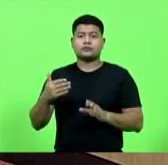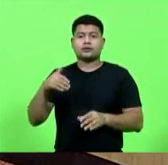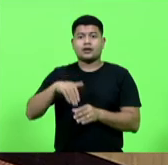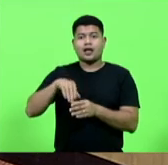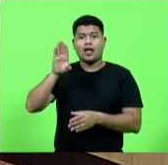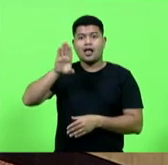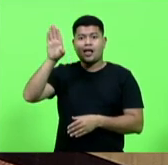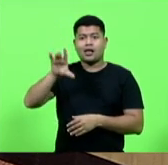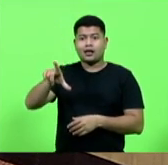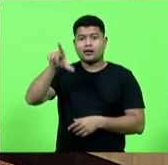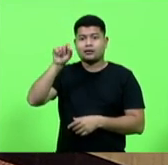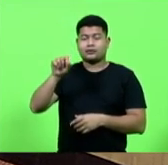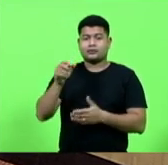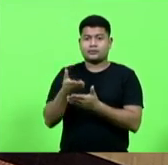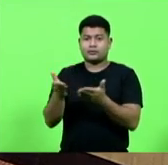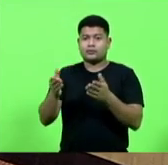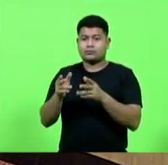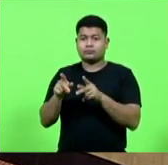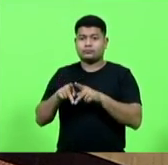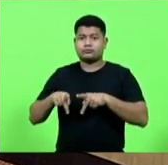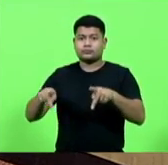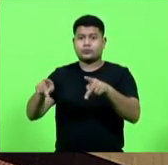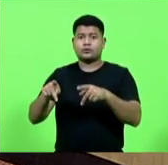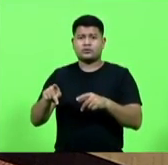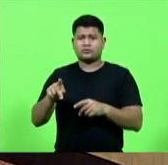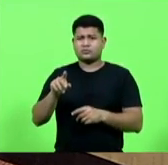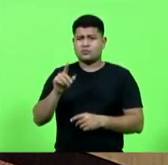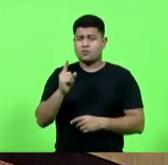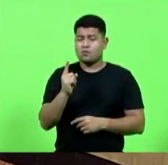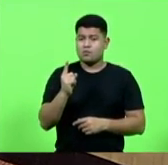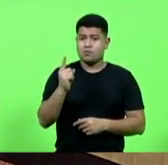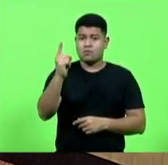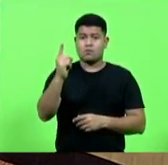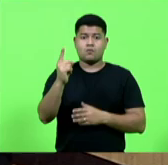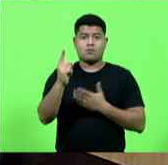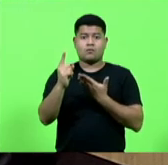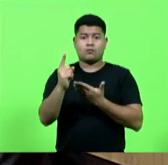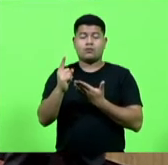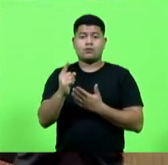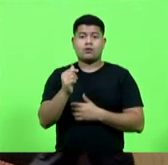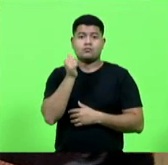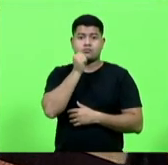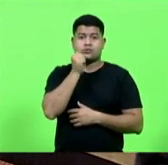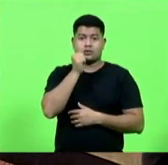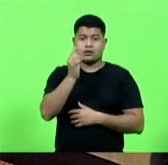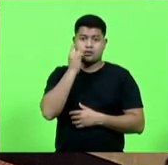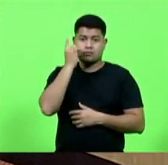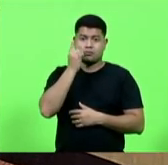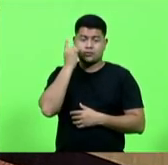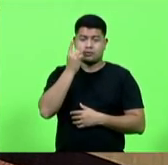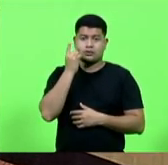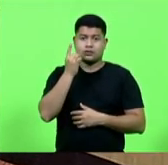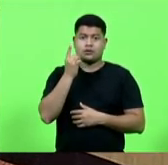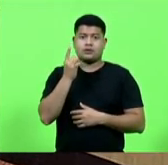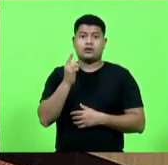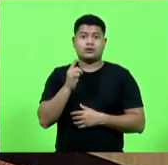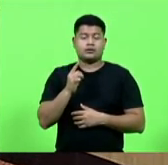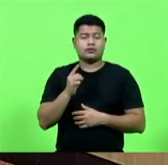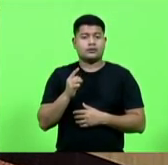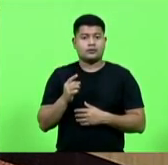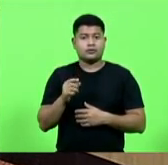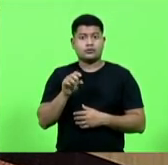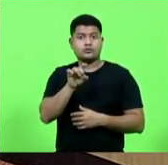presidência da Procuradoria da Mulher ser exclusivamente uma deputada mulher e, pasmem, senhores,